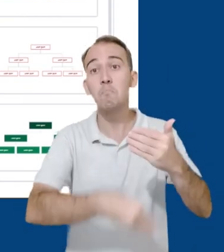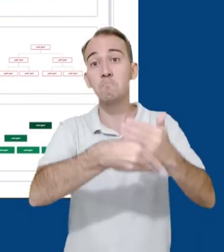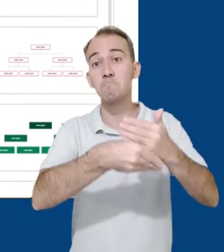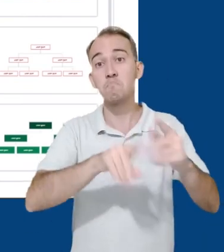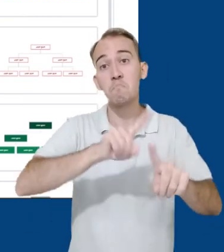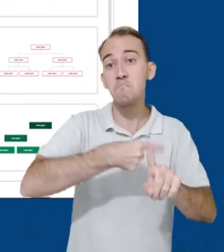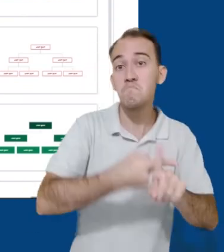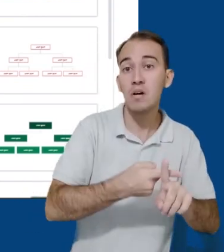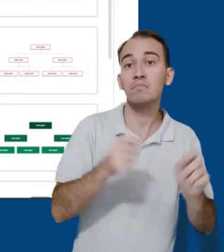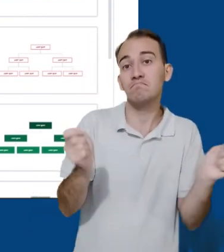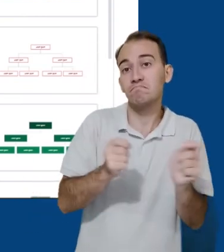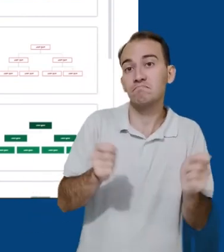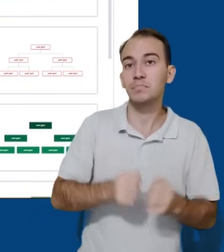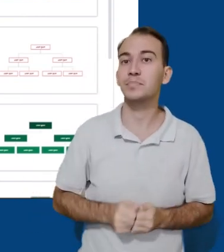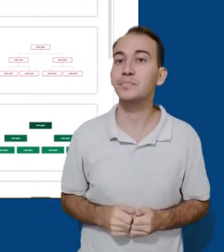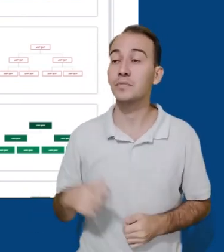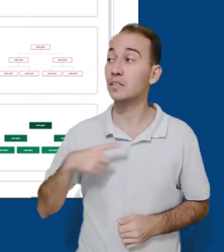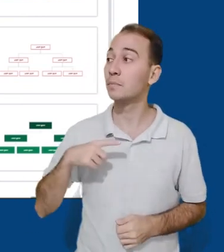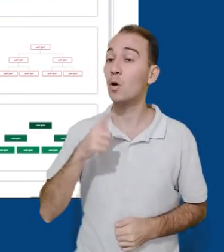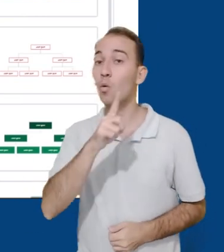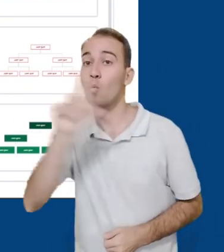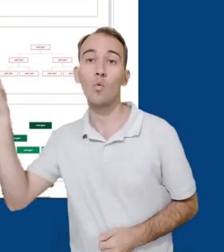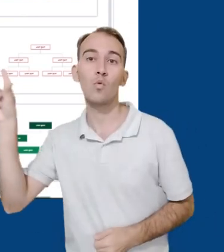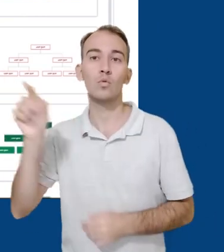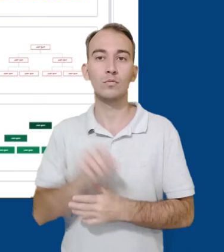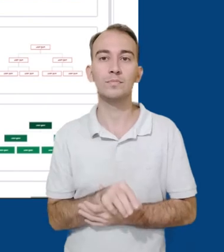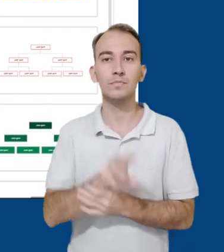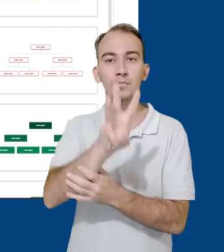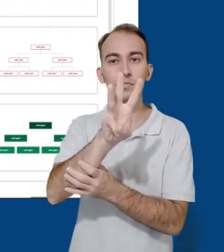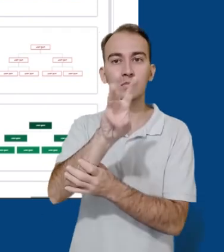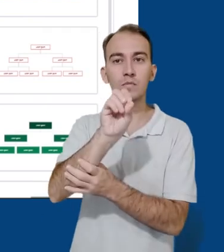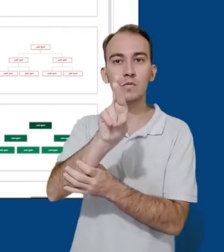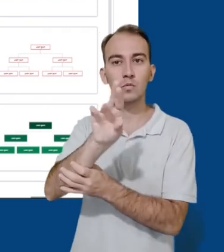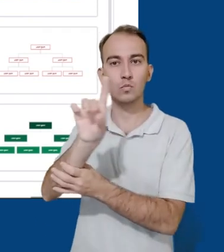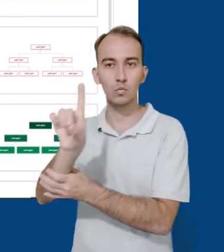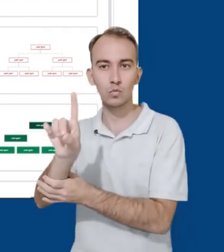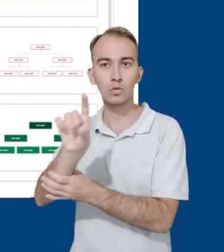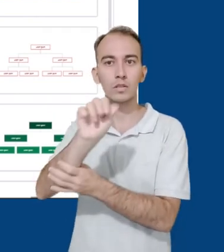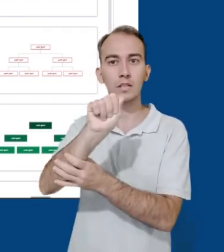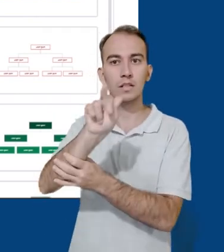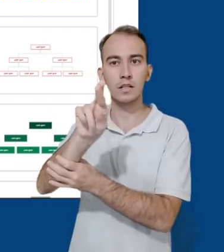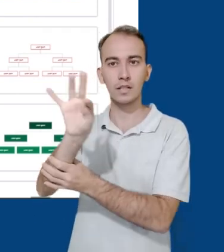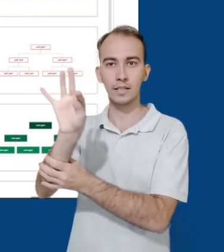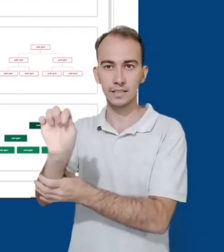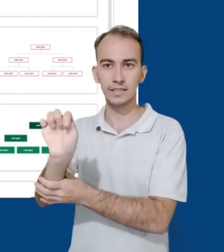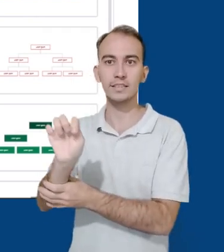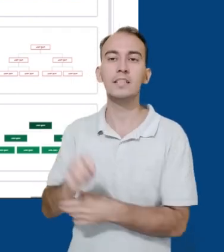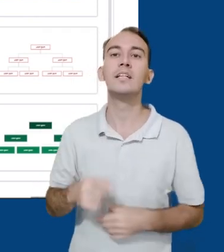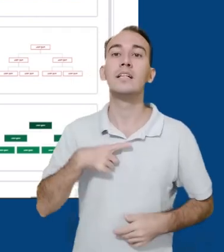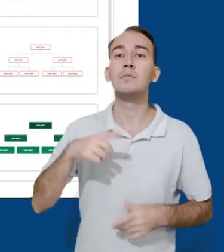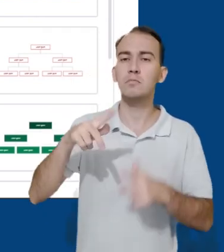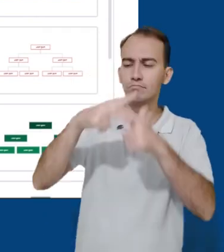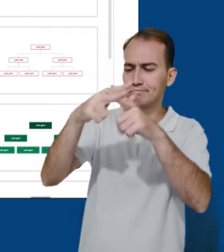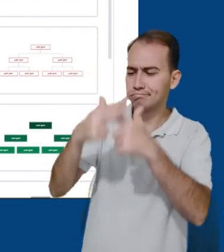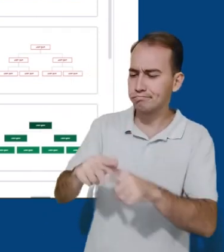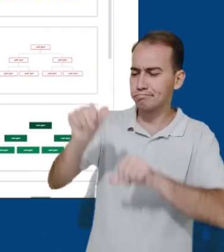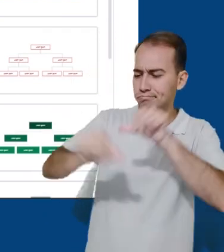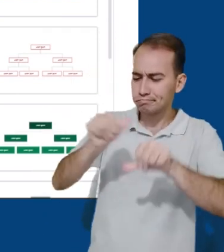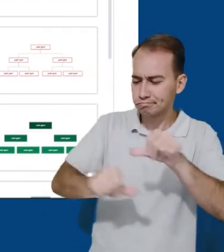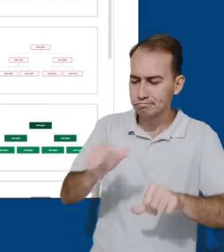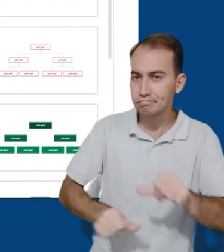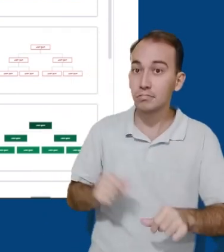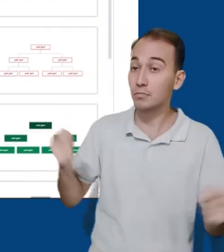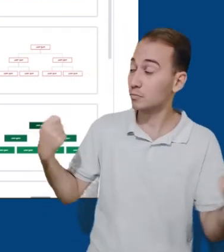E por último, das novas opções mais básicas, temos o WordArt. Podemos alterar algumas coisas pela barra de ferramenta.